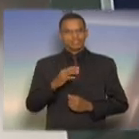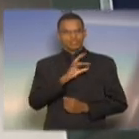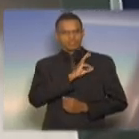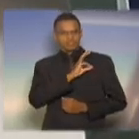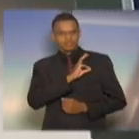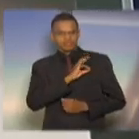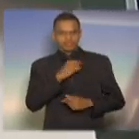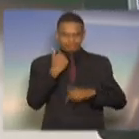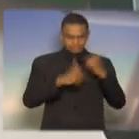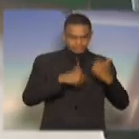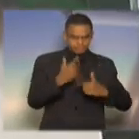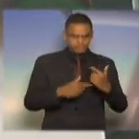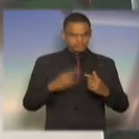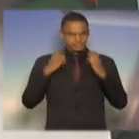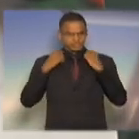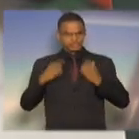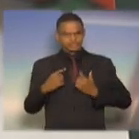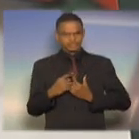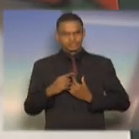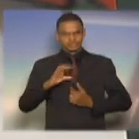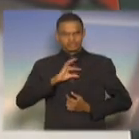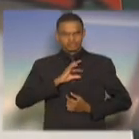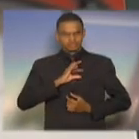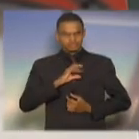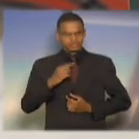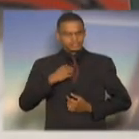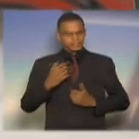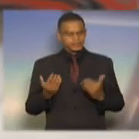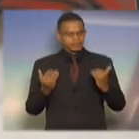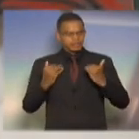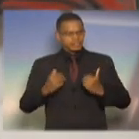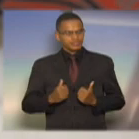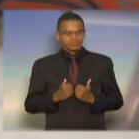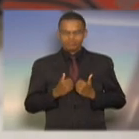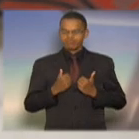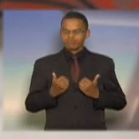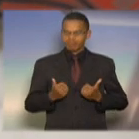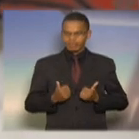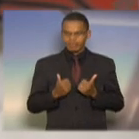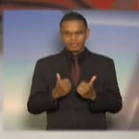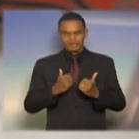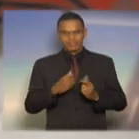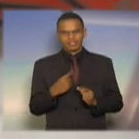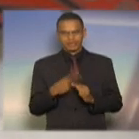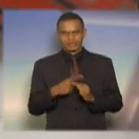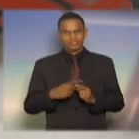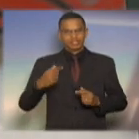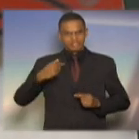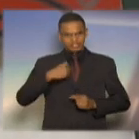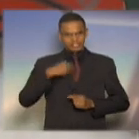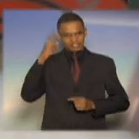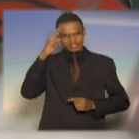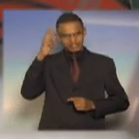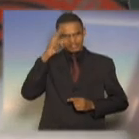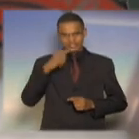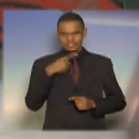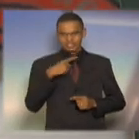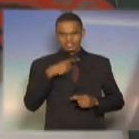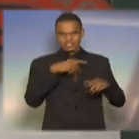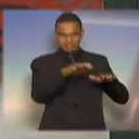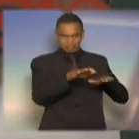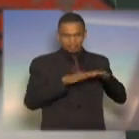condecoração, é um colar, me senti super honrado e super lisonjado por ter sido lembrado pelo nosso Exército Brasileiro.